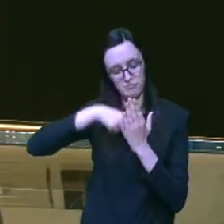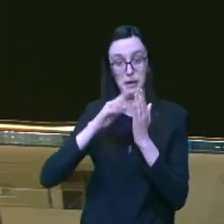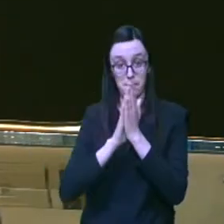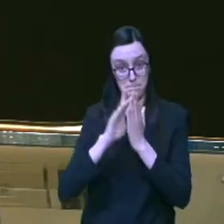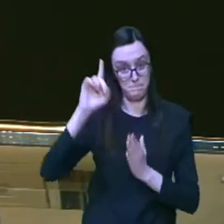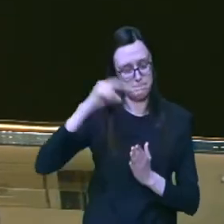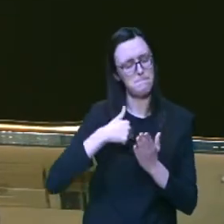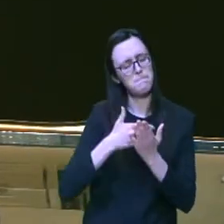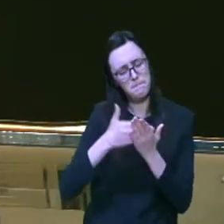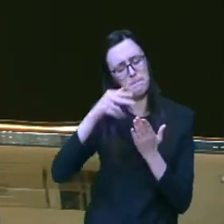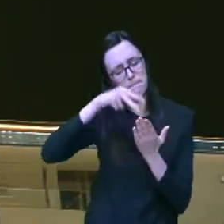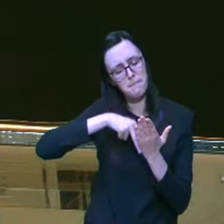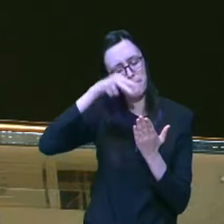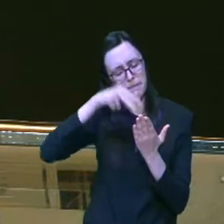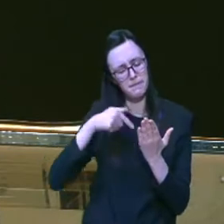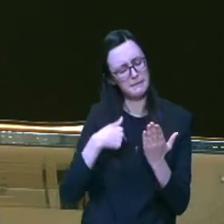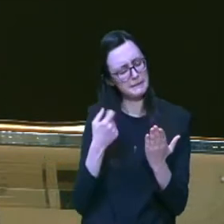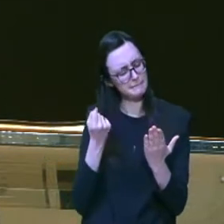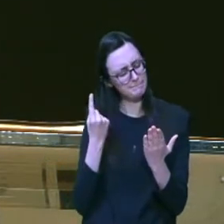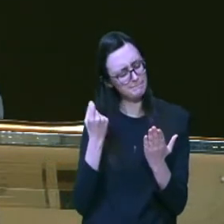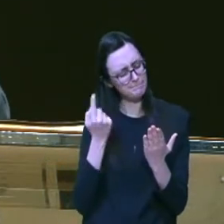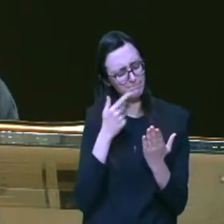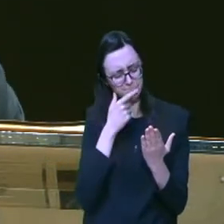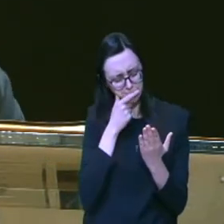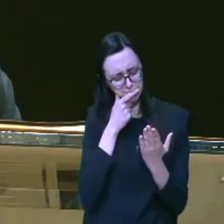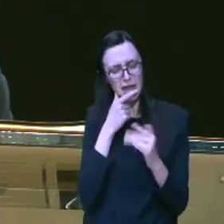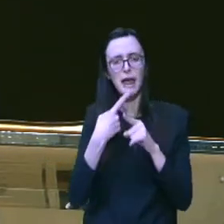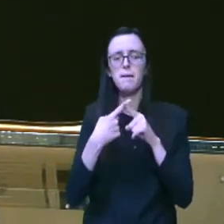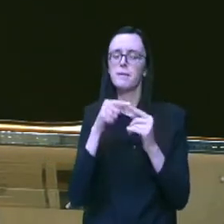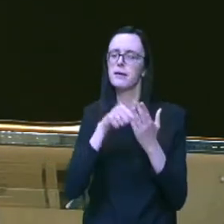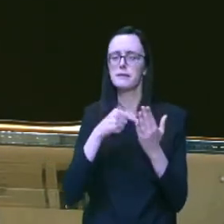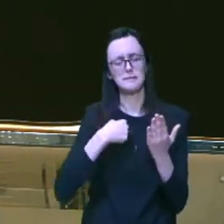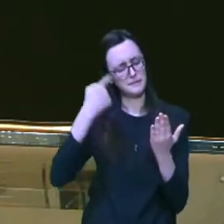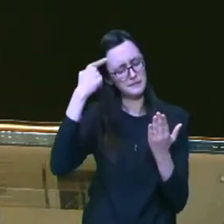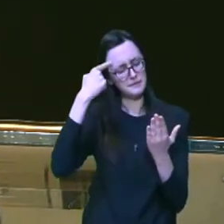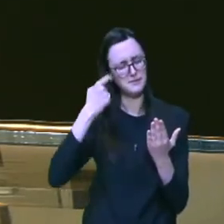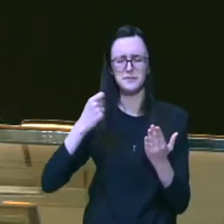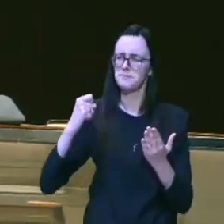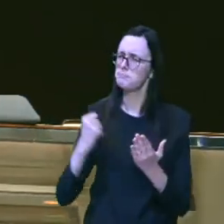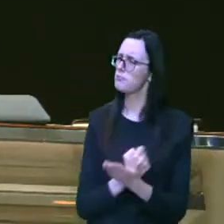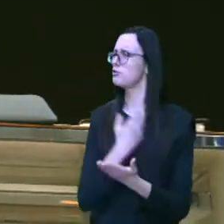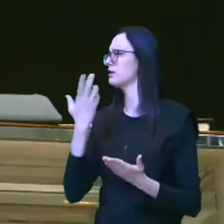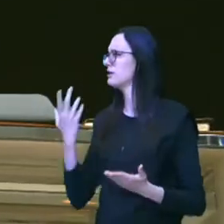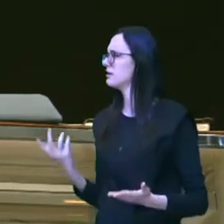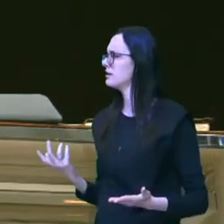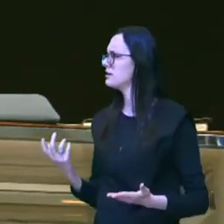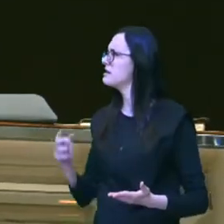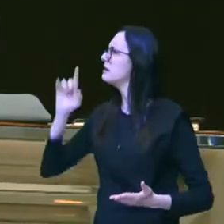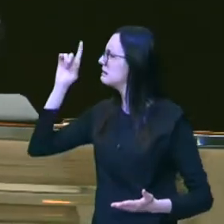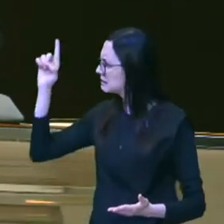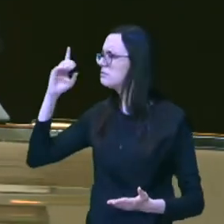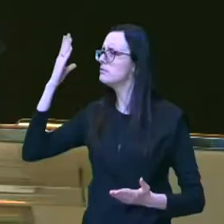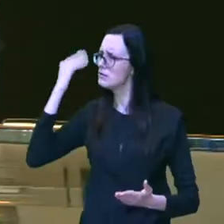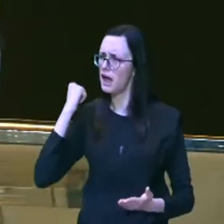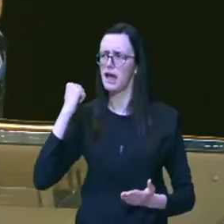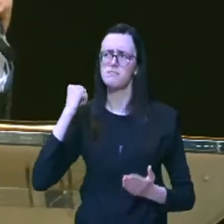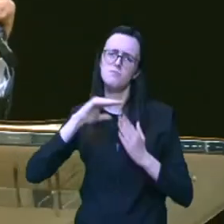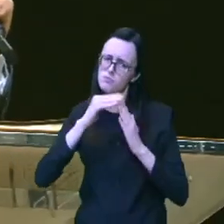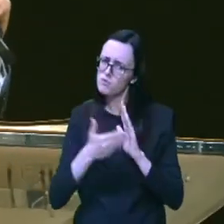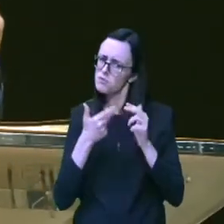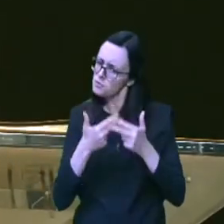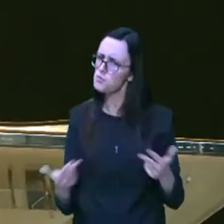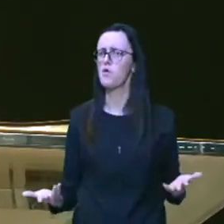Bíblia ele sempre me intrigou porque vinha um questionamento poxa mas se Deus sabe todas as coisas